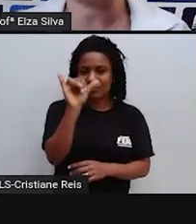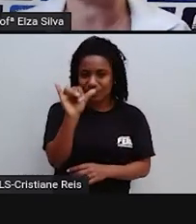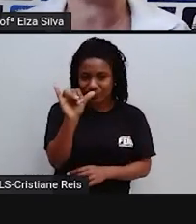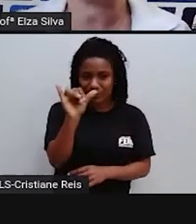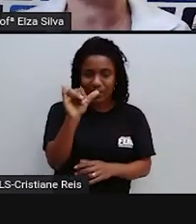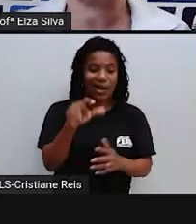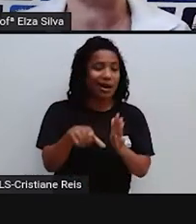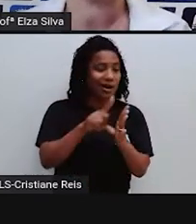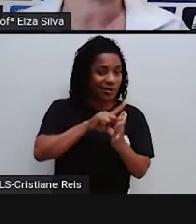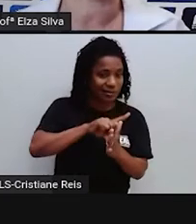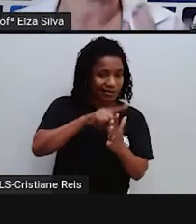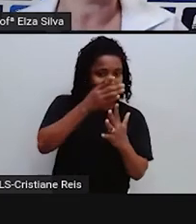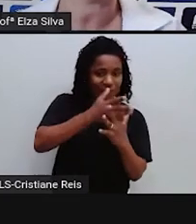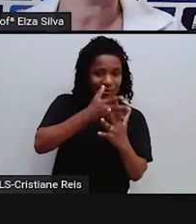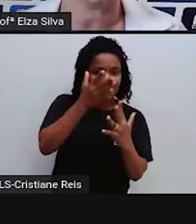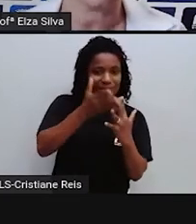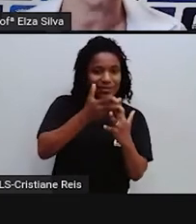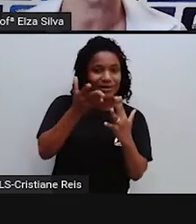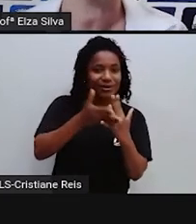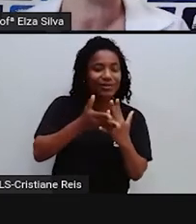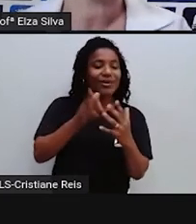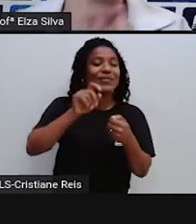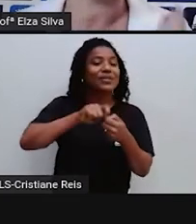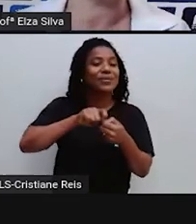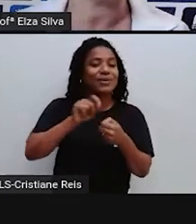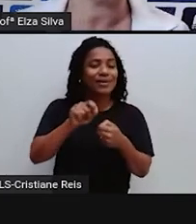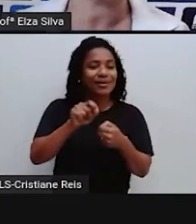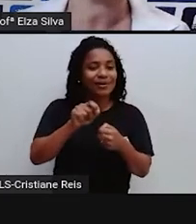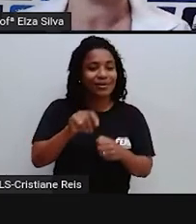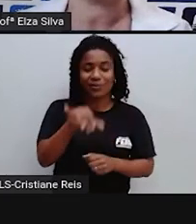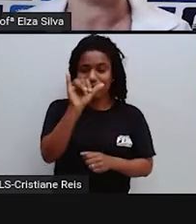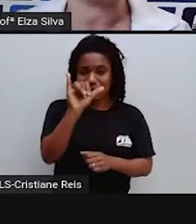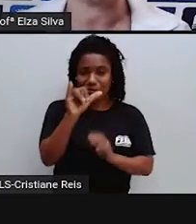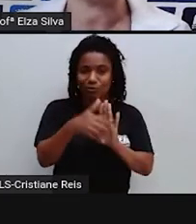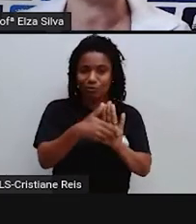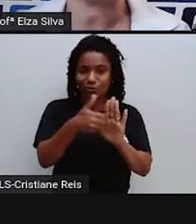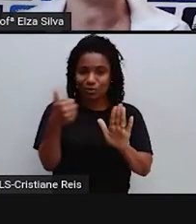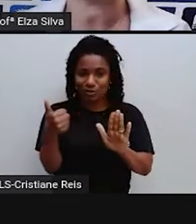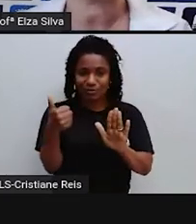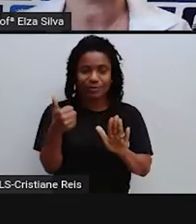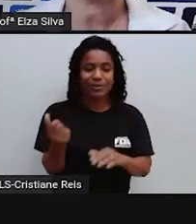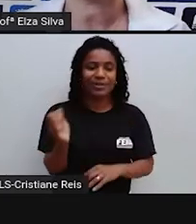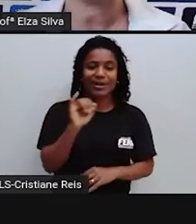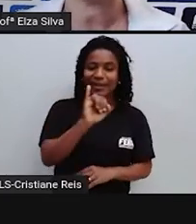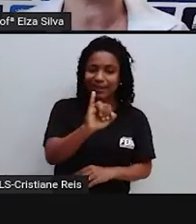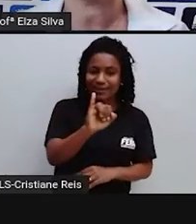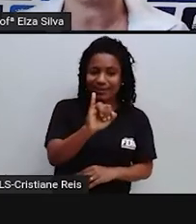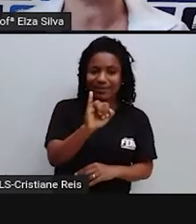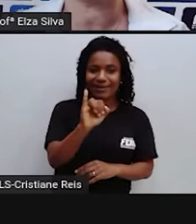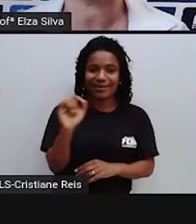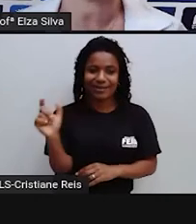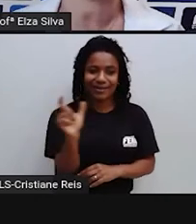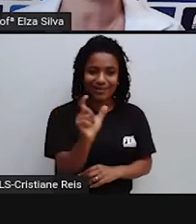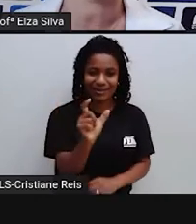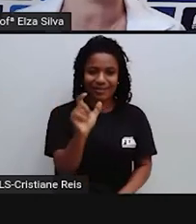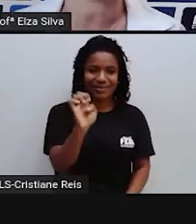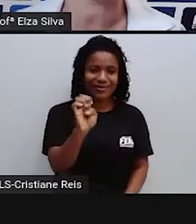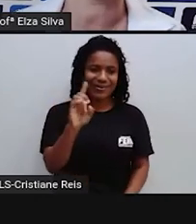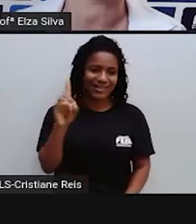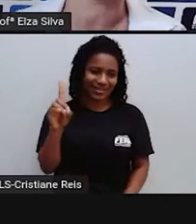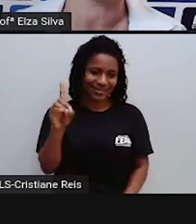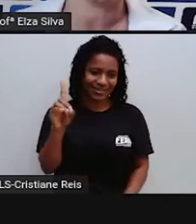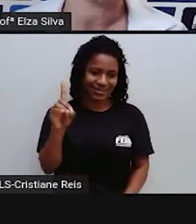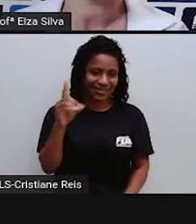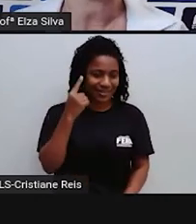Alguma consoante Então o que é que você faz? Tira o Y Coloca a letra I E acrescenta E D Para formar o